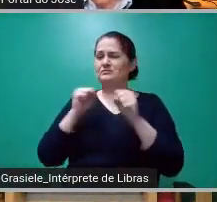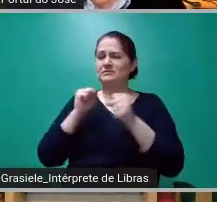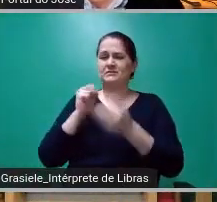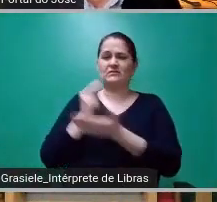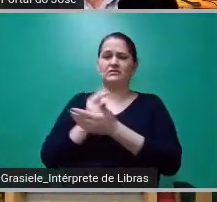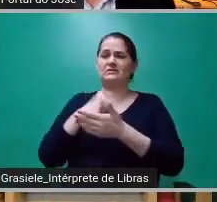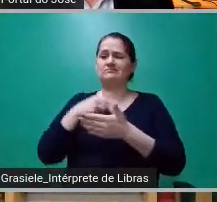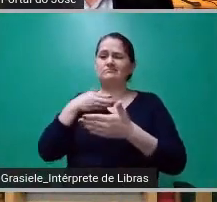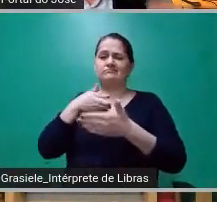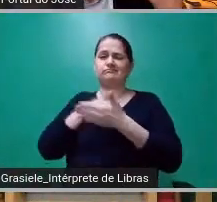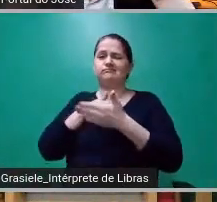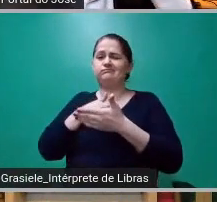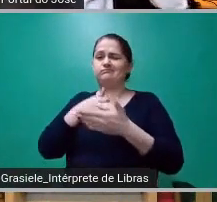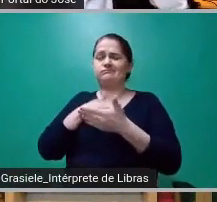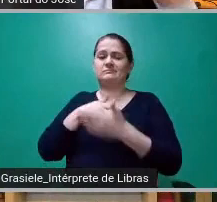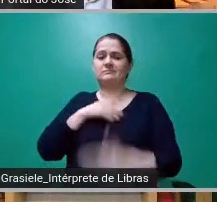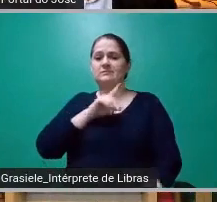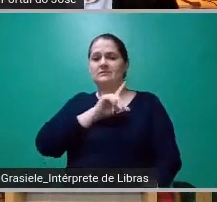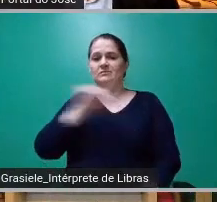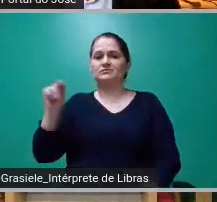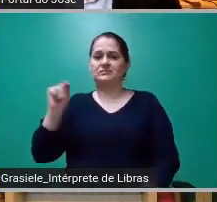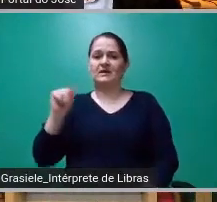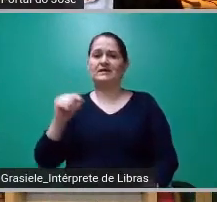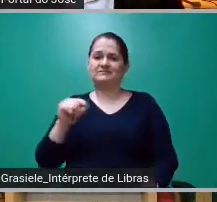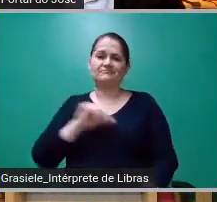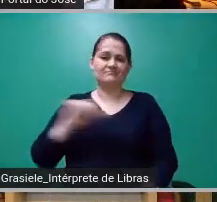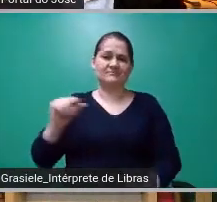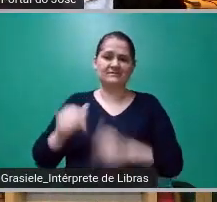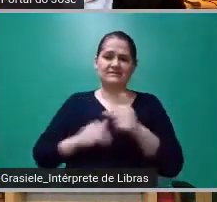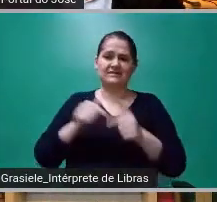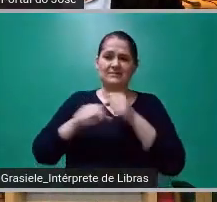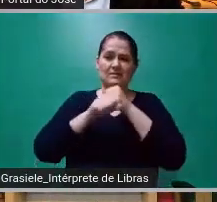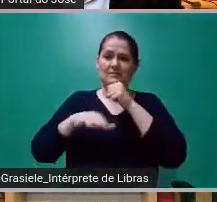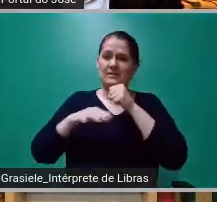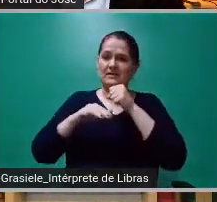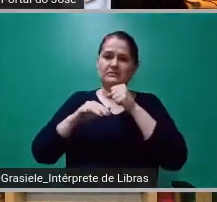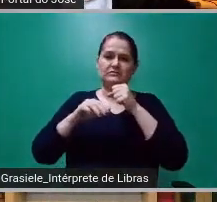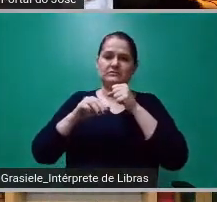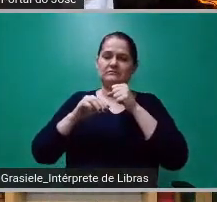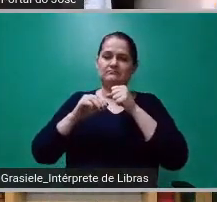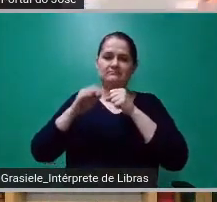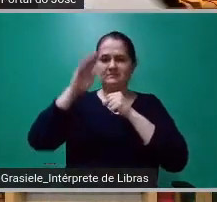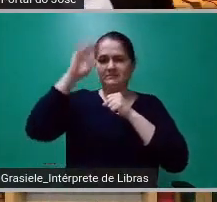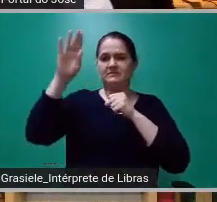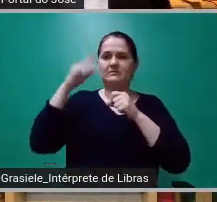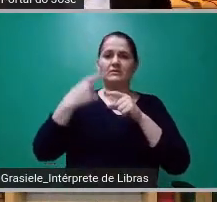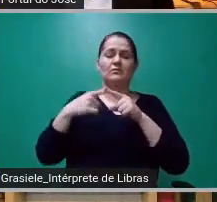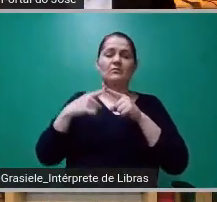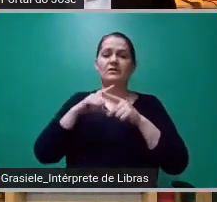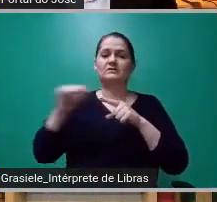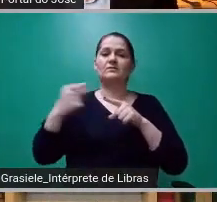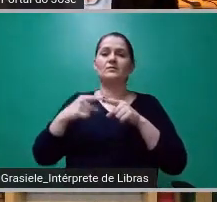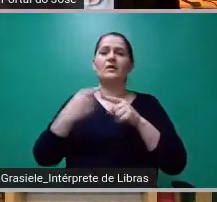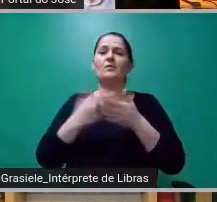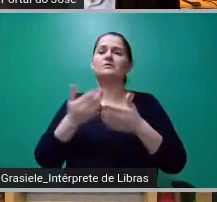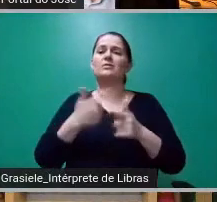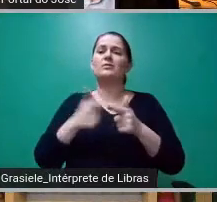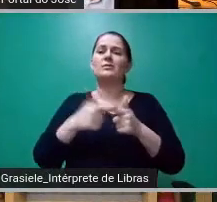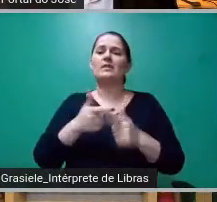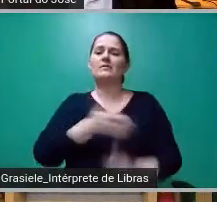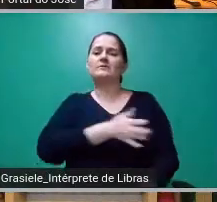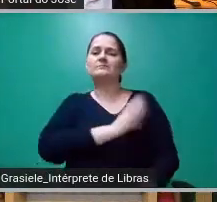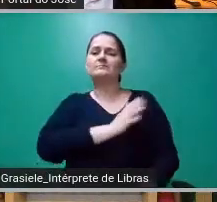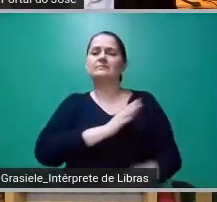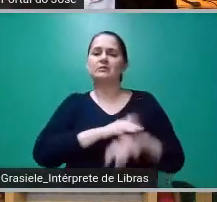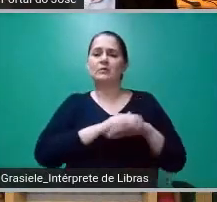tangido por uma cardiopatia adquirida muito em função do ambiente insalubre de uma redação e também muito graças à pressão que